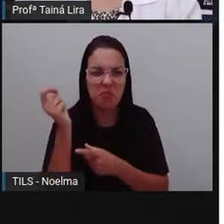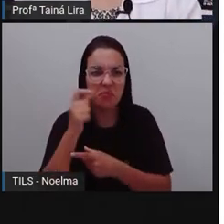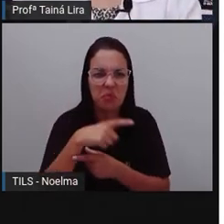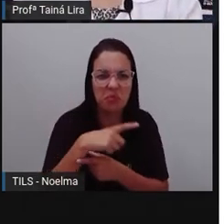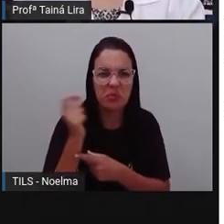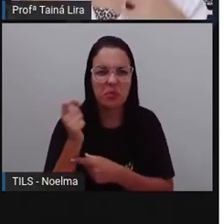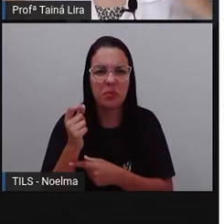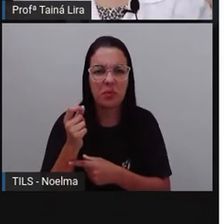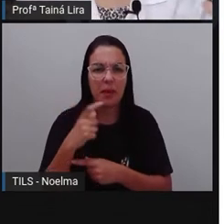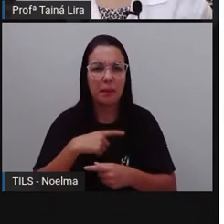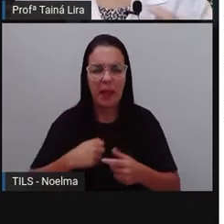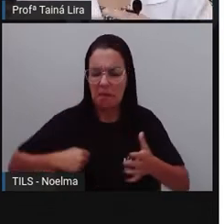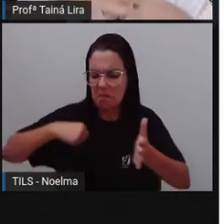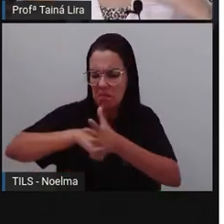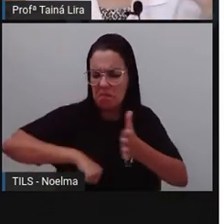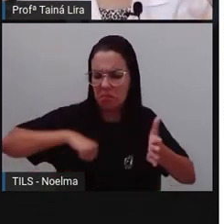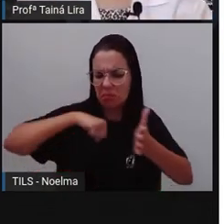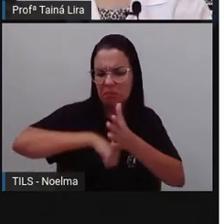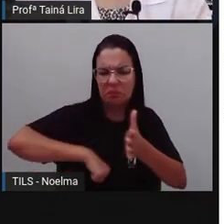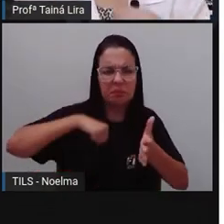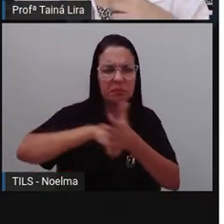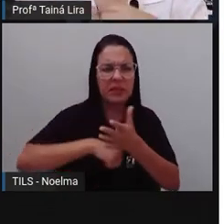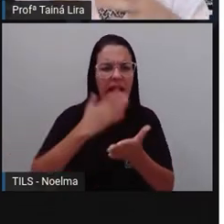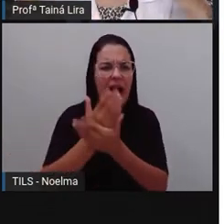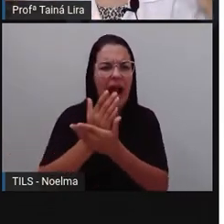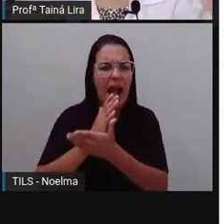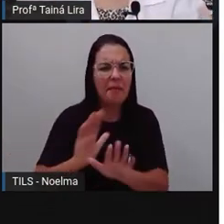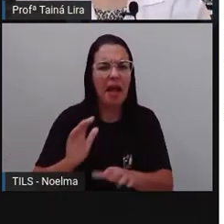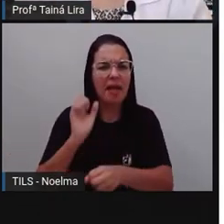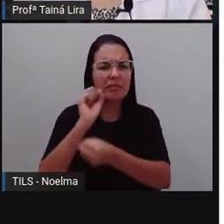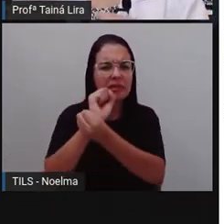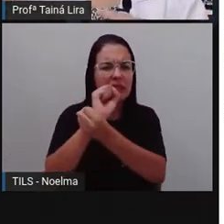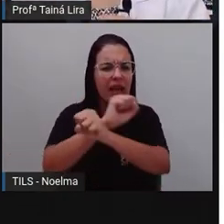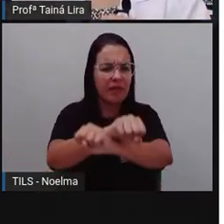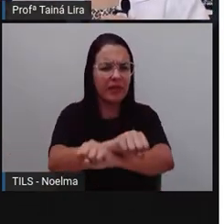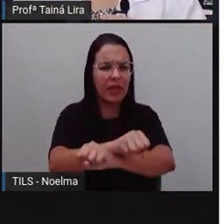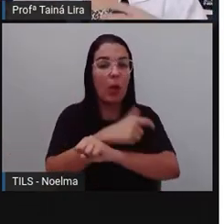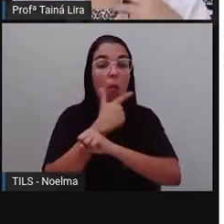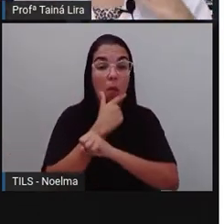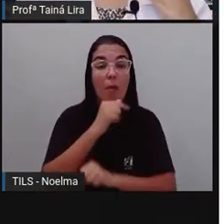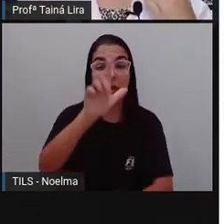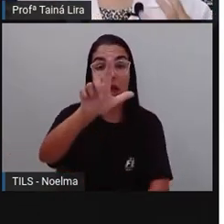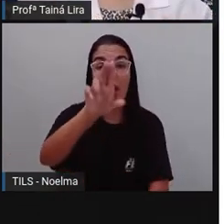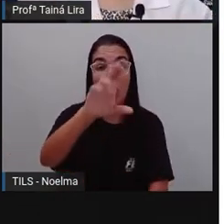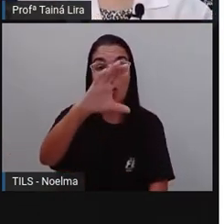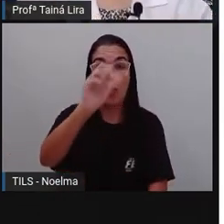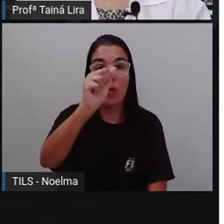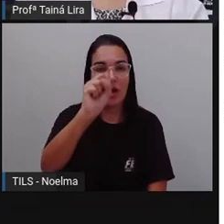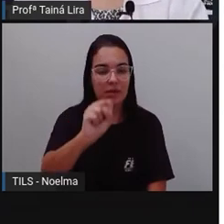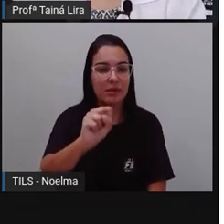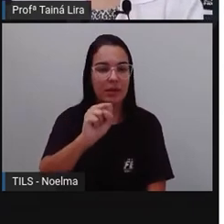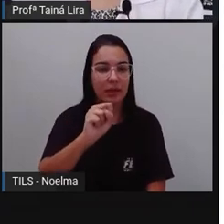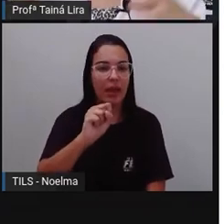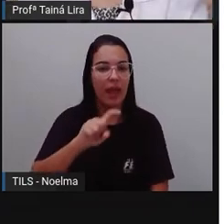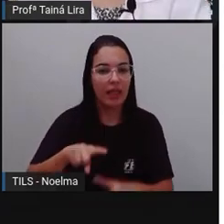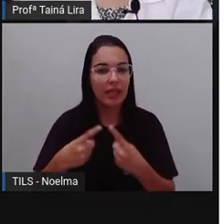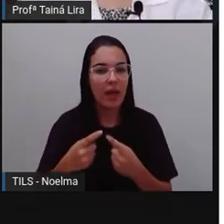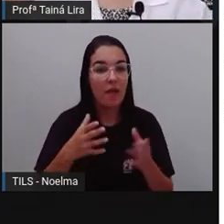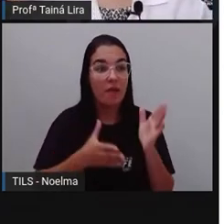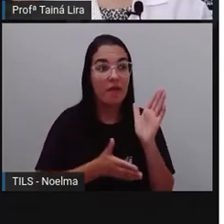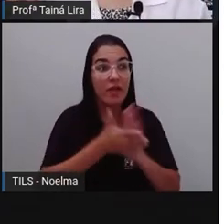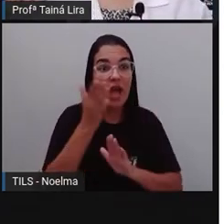lutava contra a escravidão, combatia, né, a escravidão. Nós já vimos, né, que Lucas da Feira